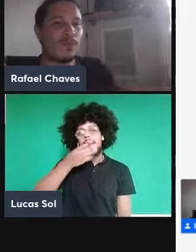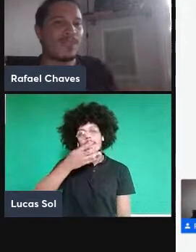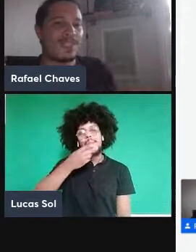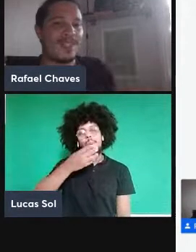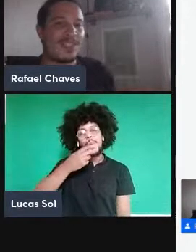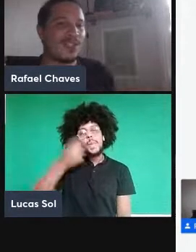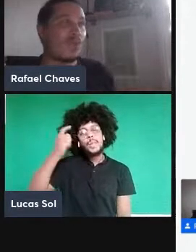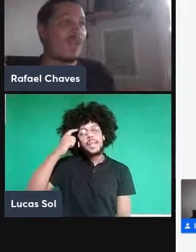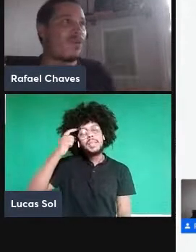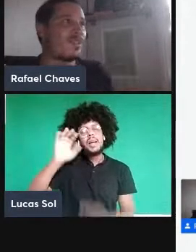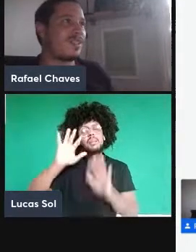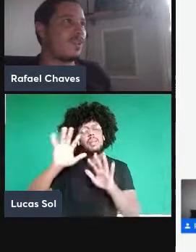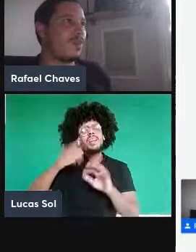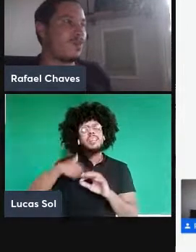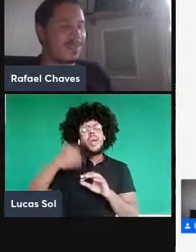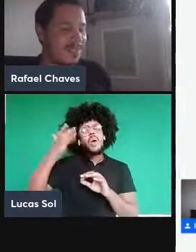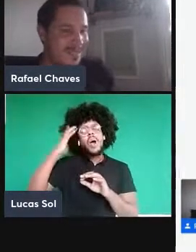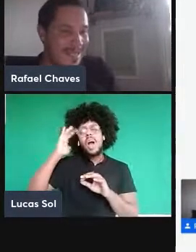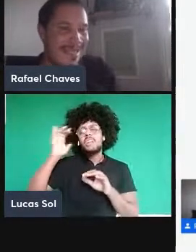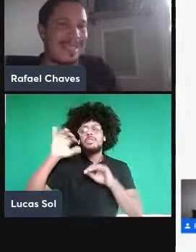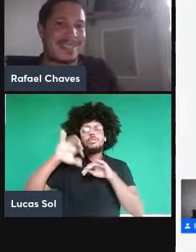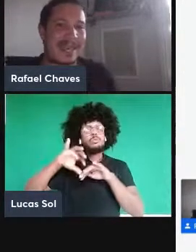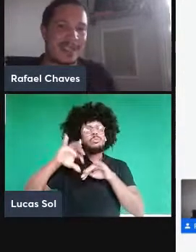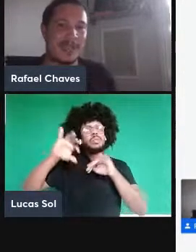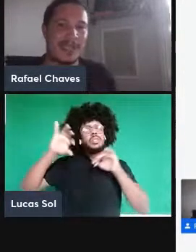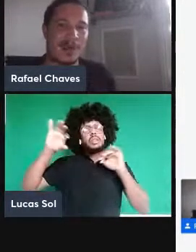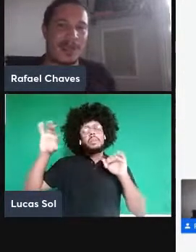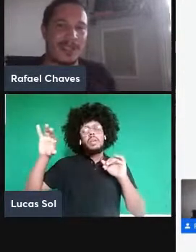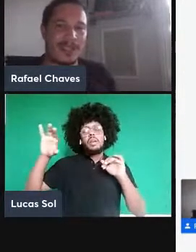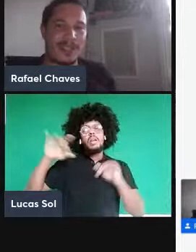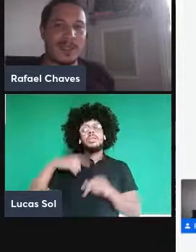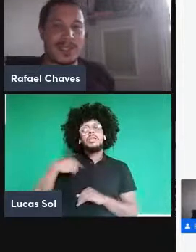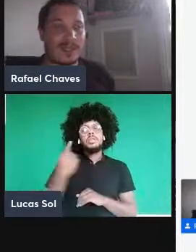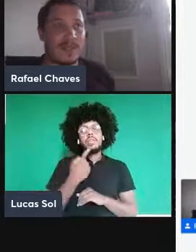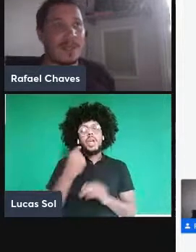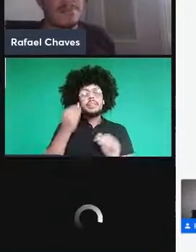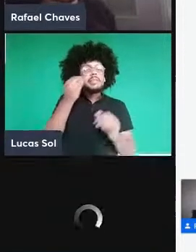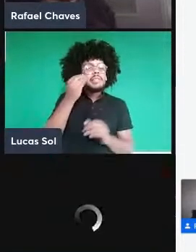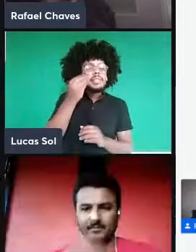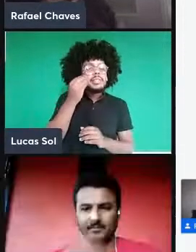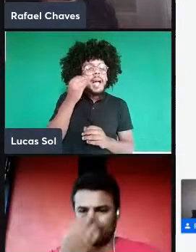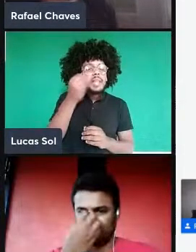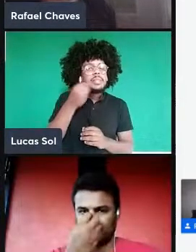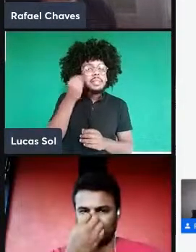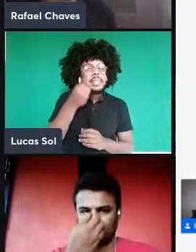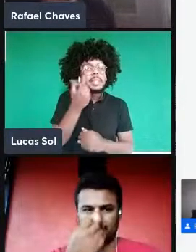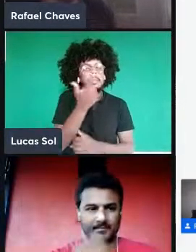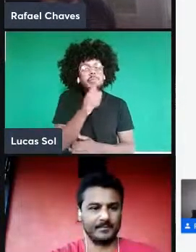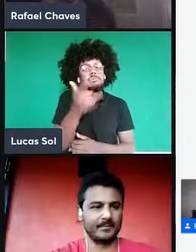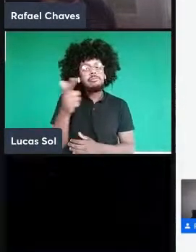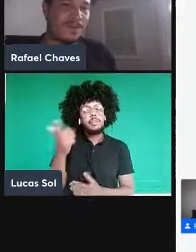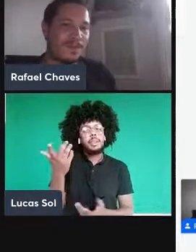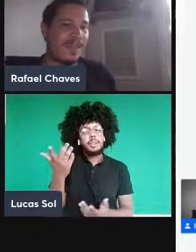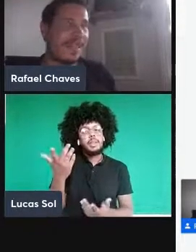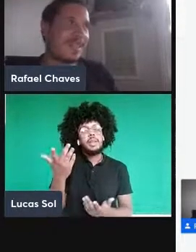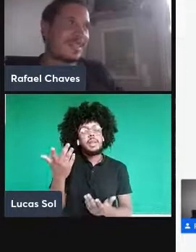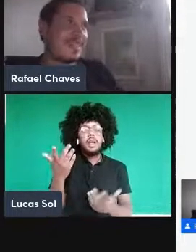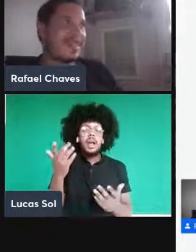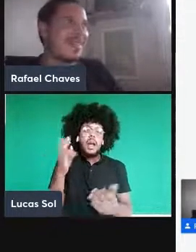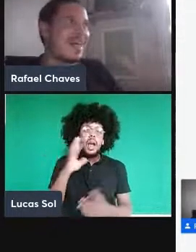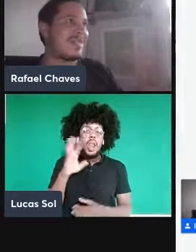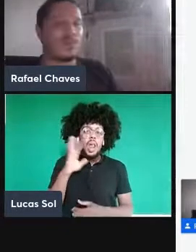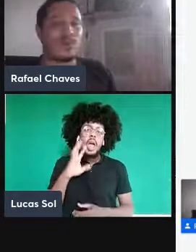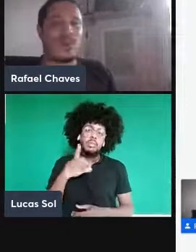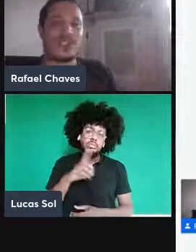algo que está muito distante de qualquer coisa que a gente possa testar experimentalmente. Então, assim, faz algum sentido lógico, e